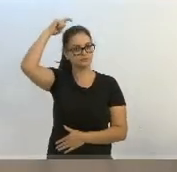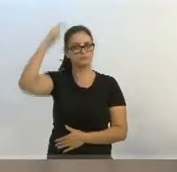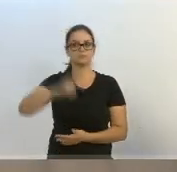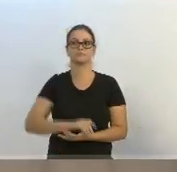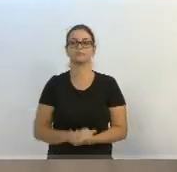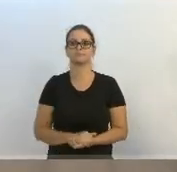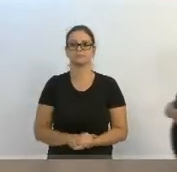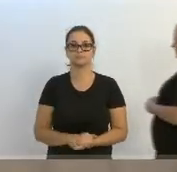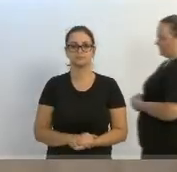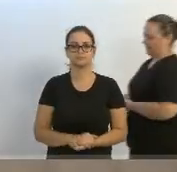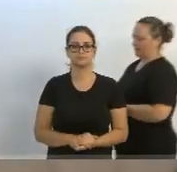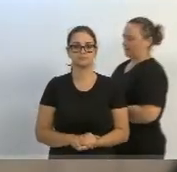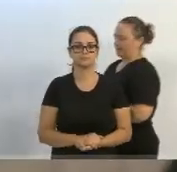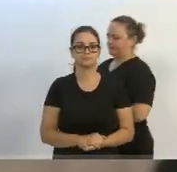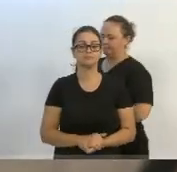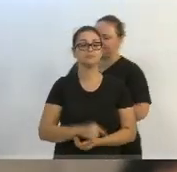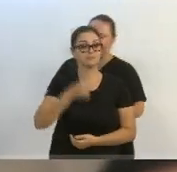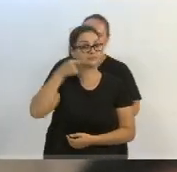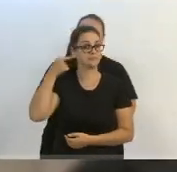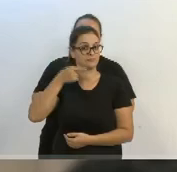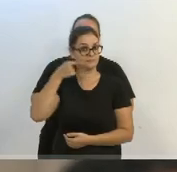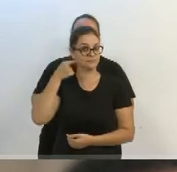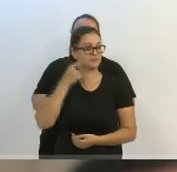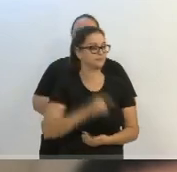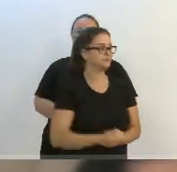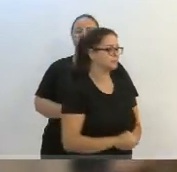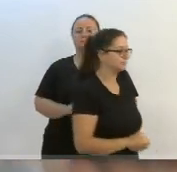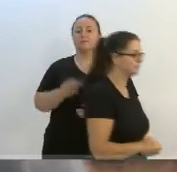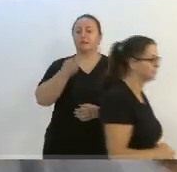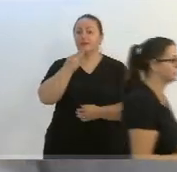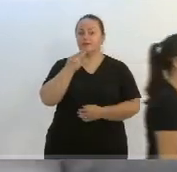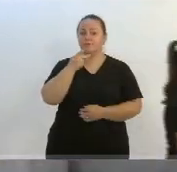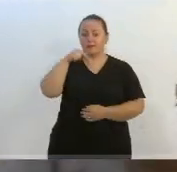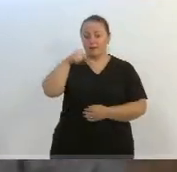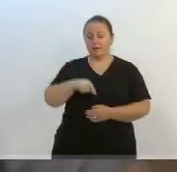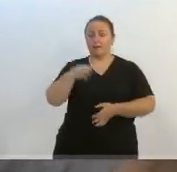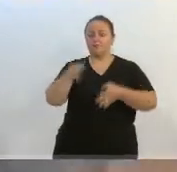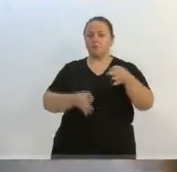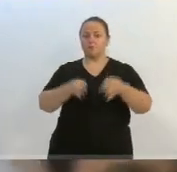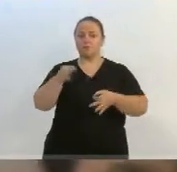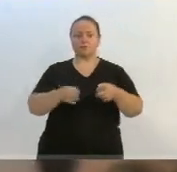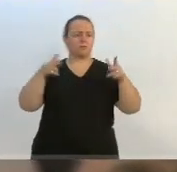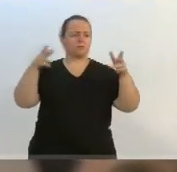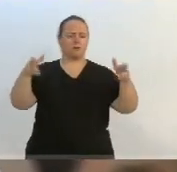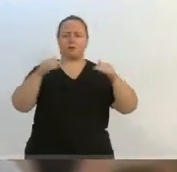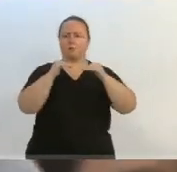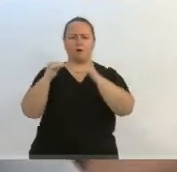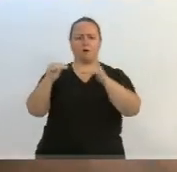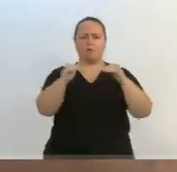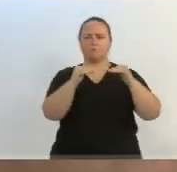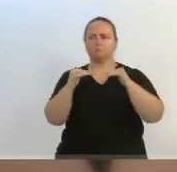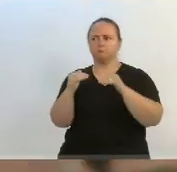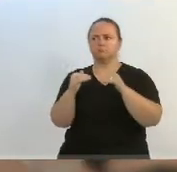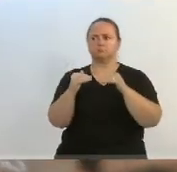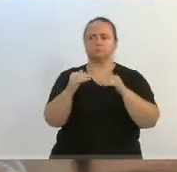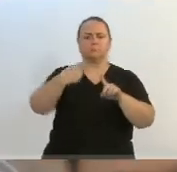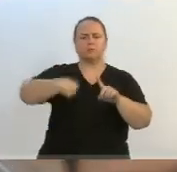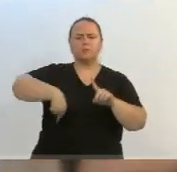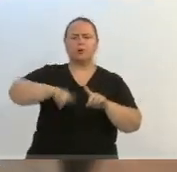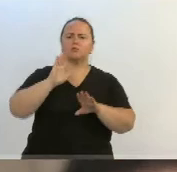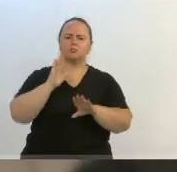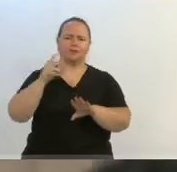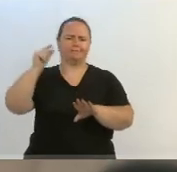Vereador Marcelo, quero dizer que aqui nesta casa eu sempre falei que a justiça tinha que ser feita na mesma régua. Há muito tempo a gente esperava